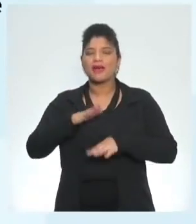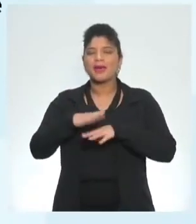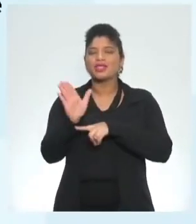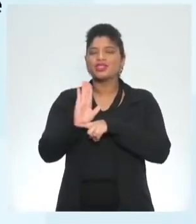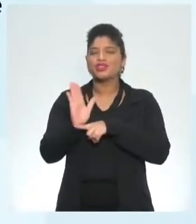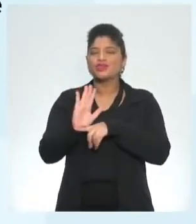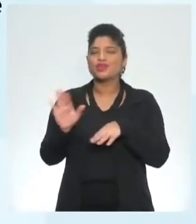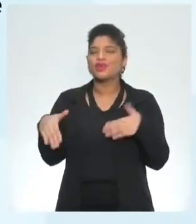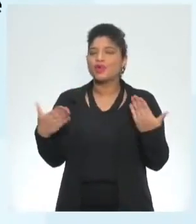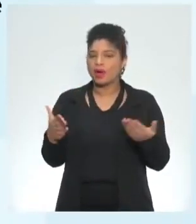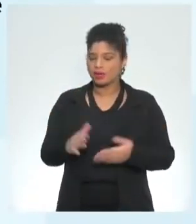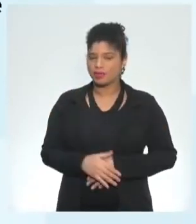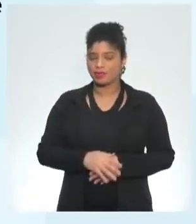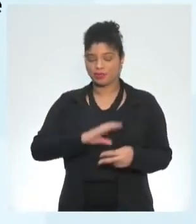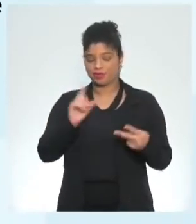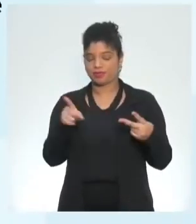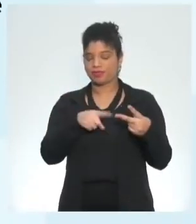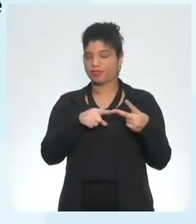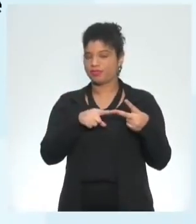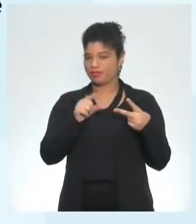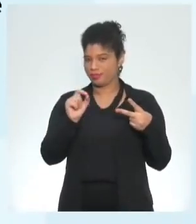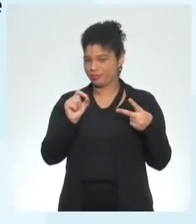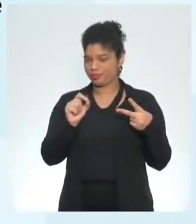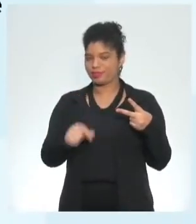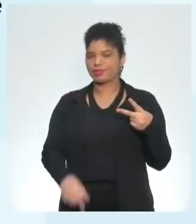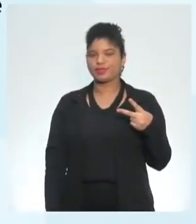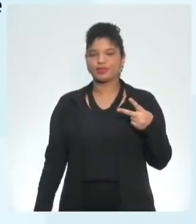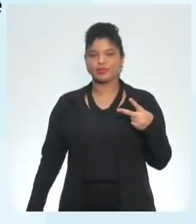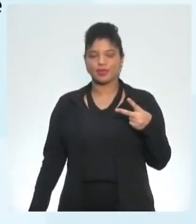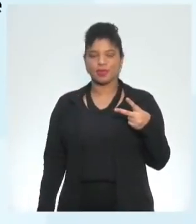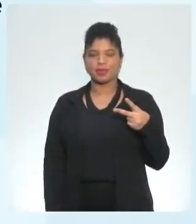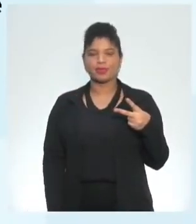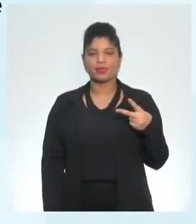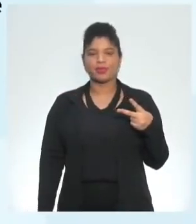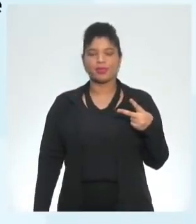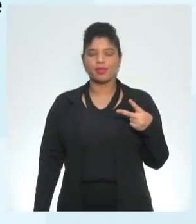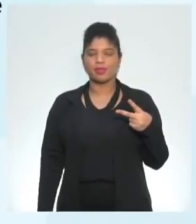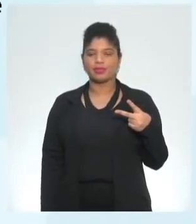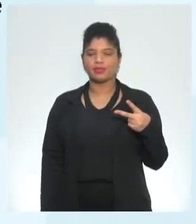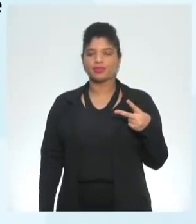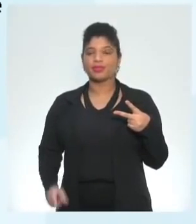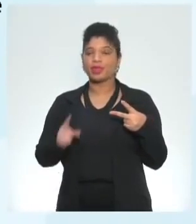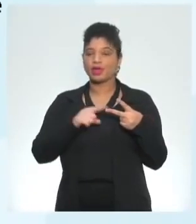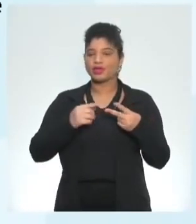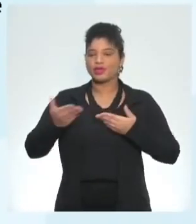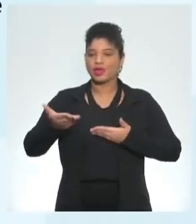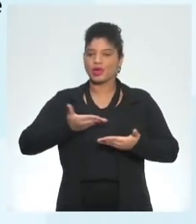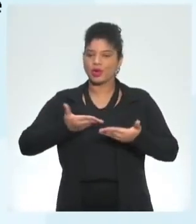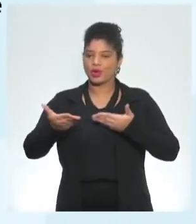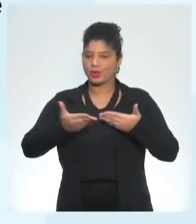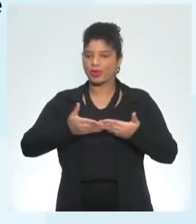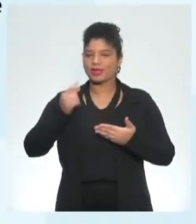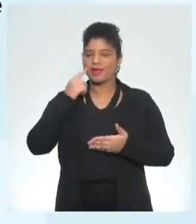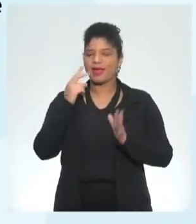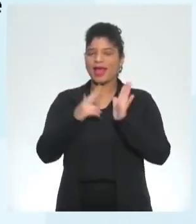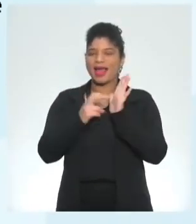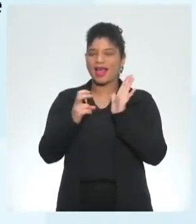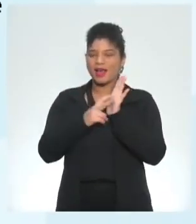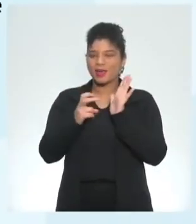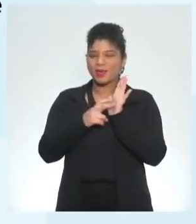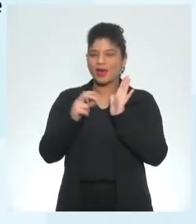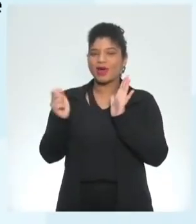filmes we shared and acquired vocabulary related to the movie industry é nós compartilhamos e adquirimos vocabulários